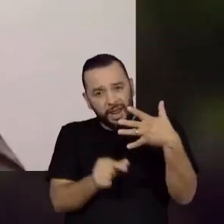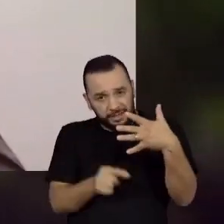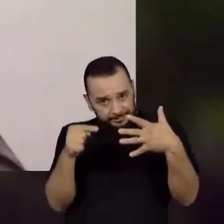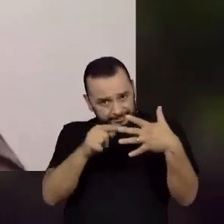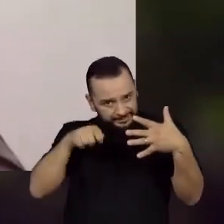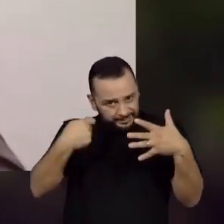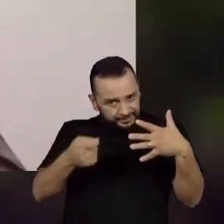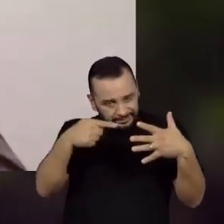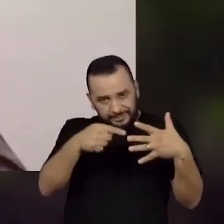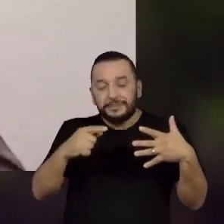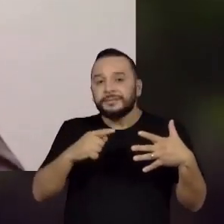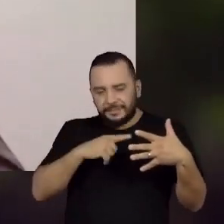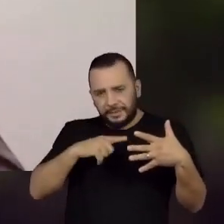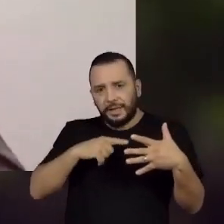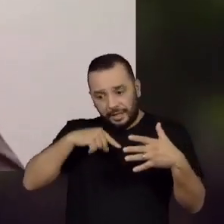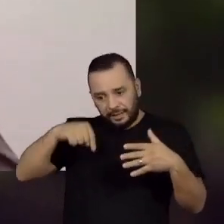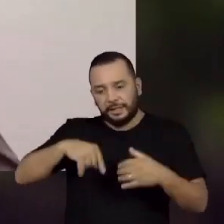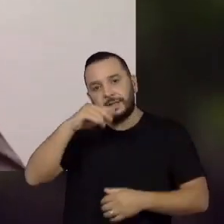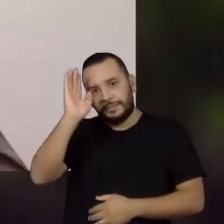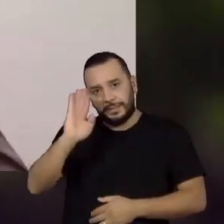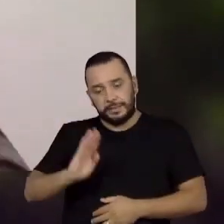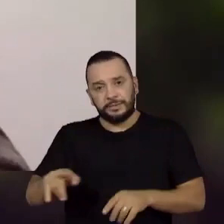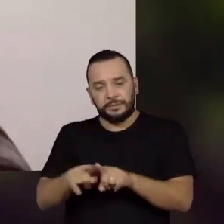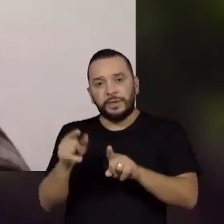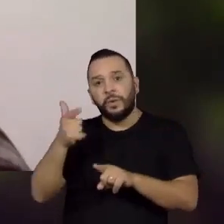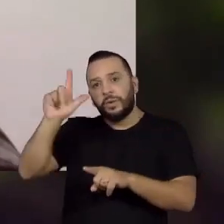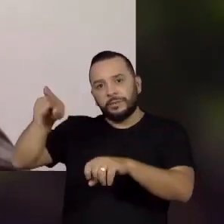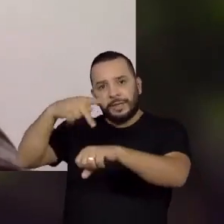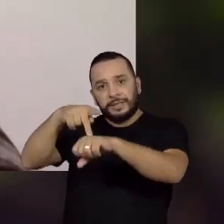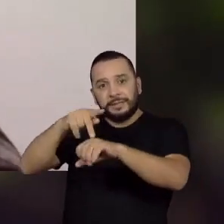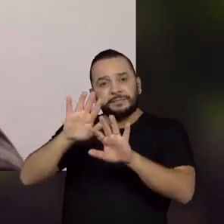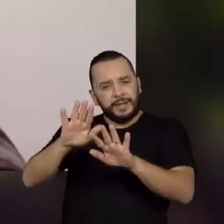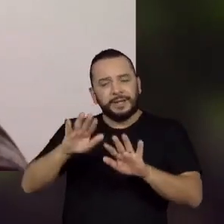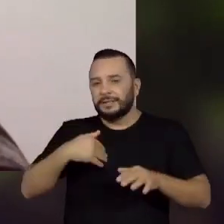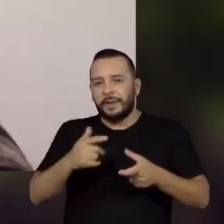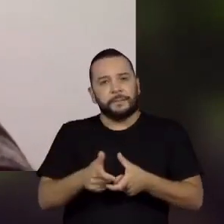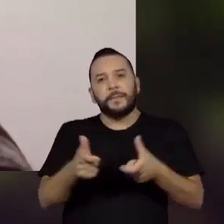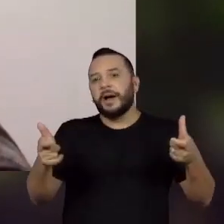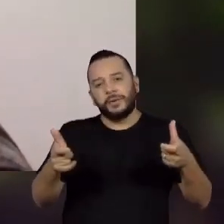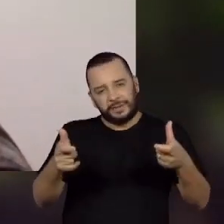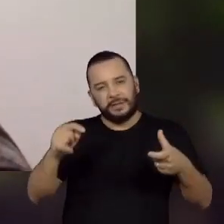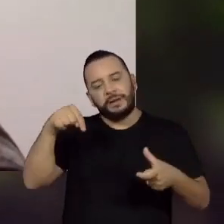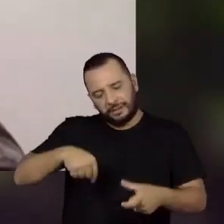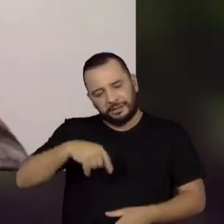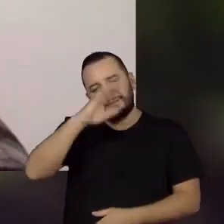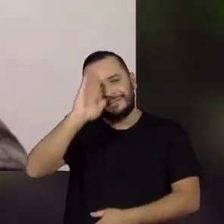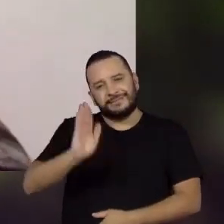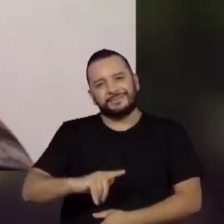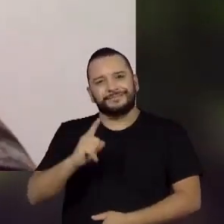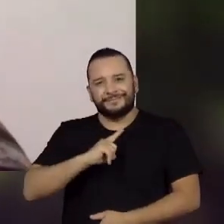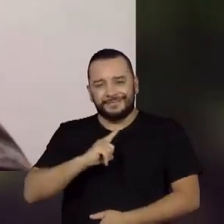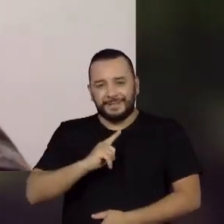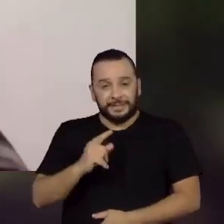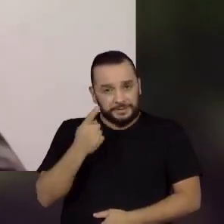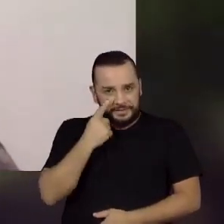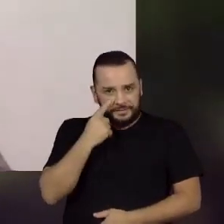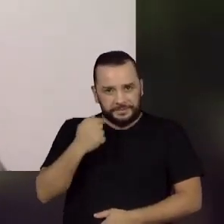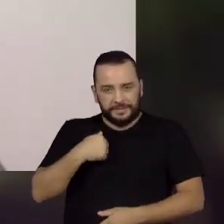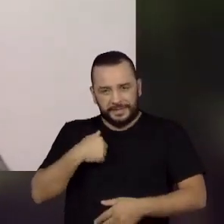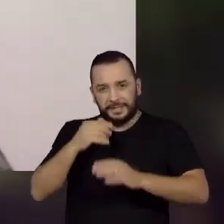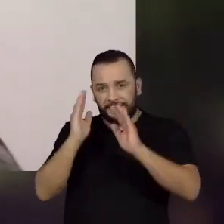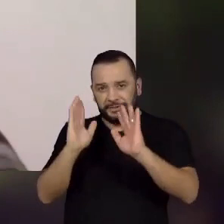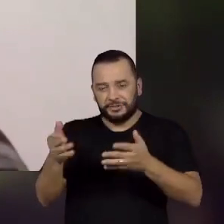porcentagem da Floresta Atlântica é exclusivamente brasileira. Então, quando você pega esses